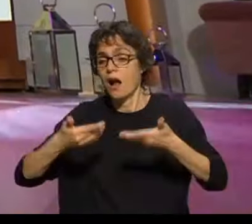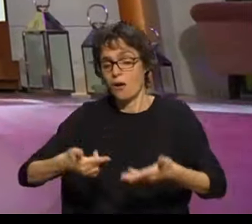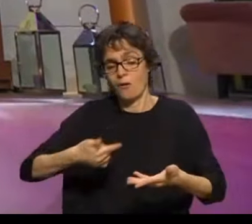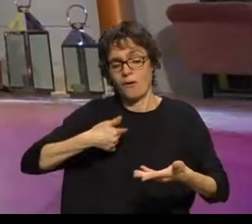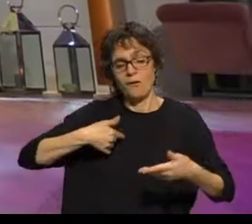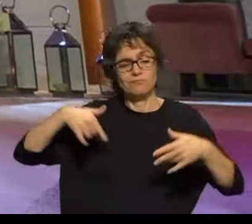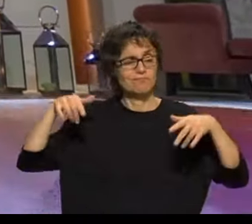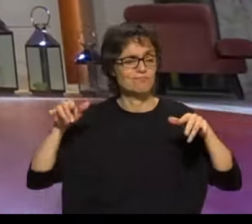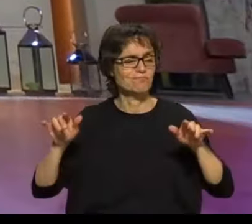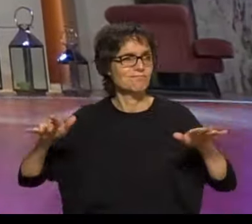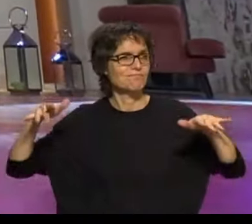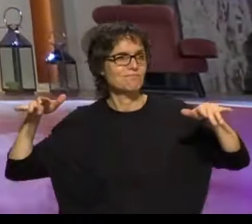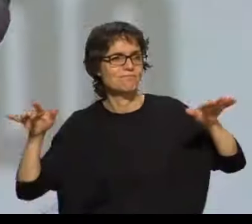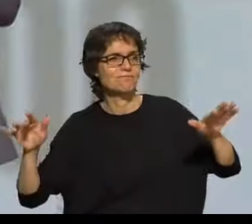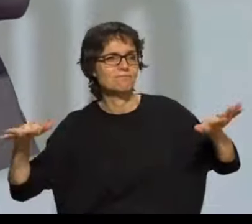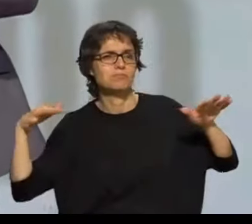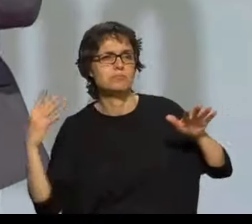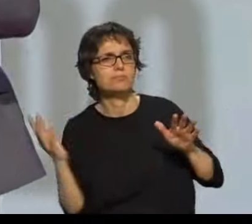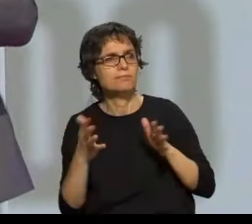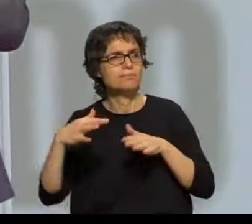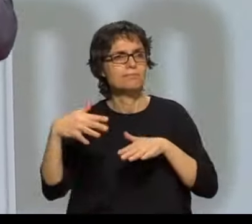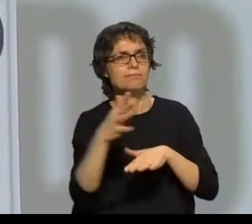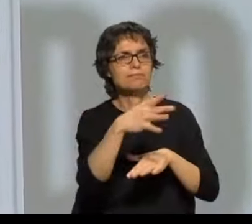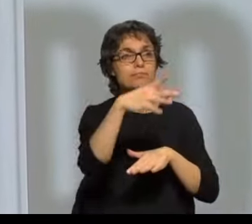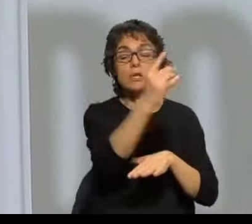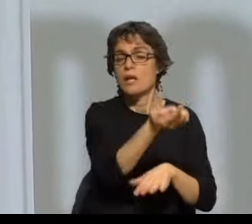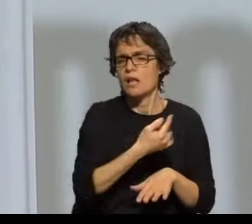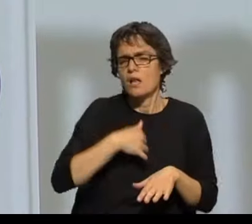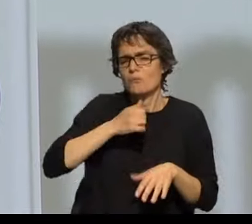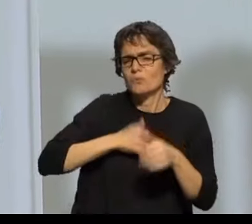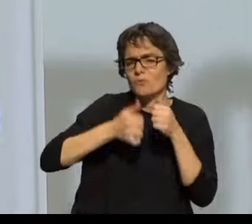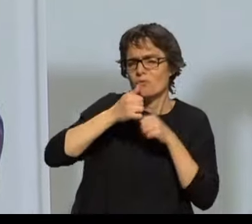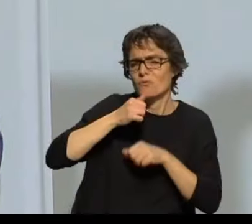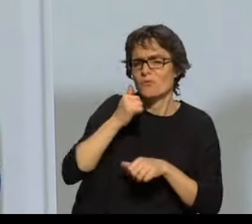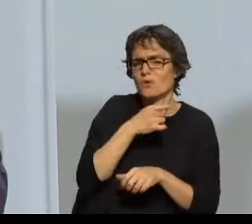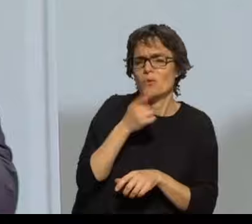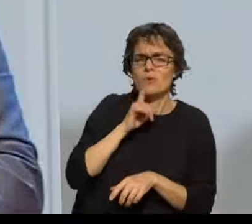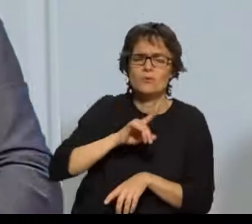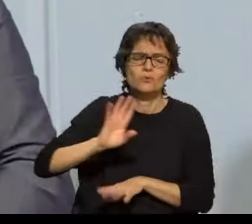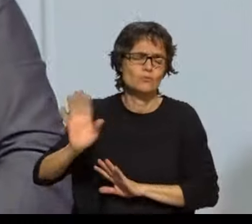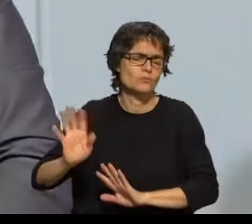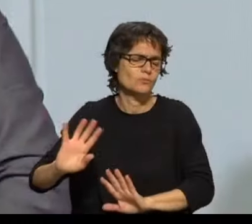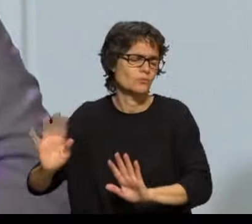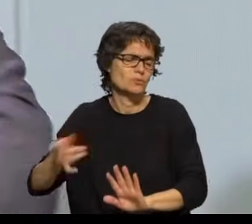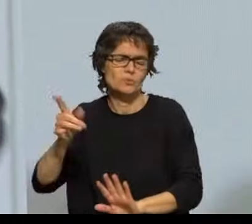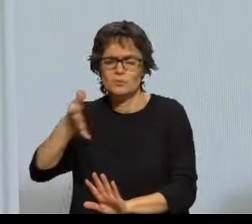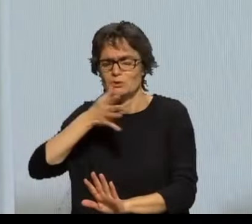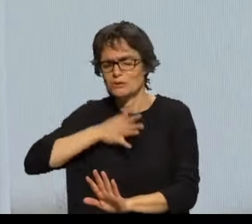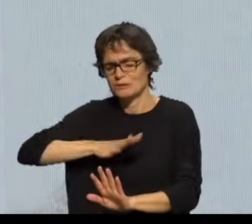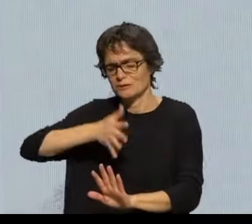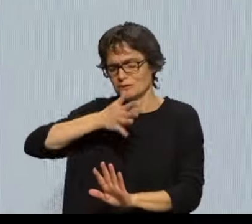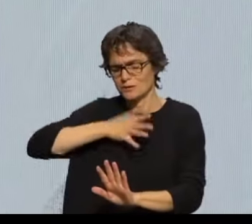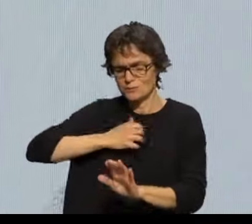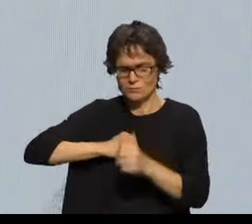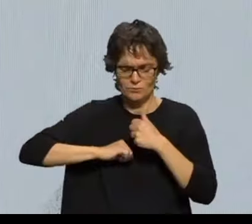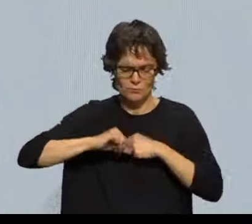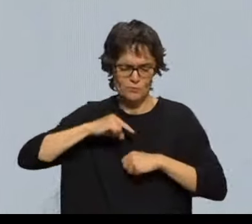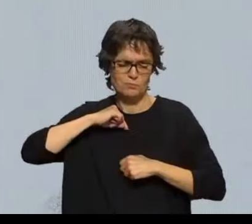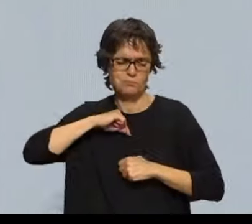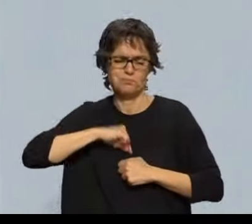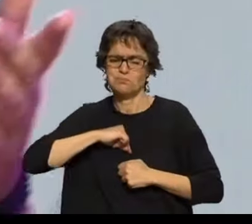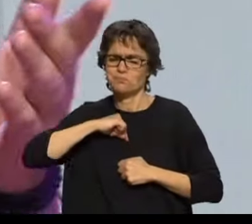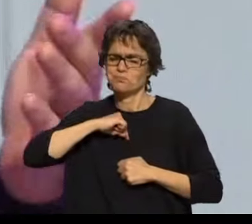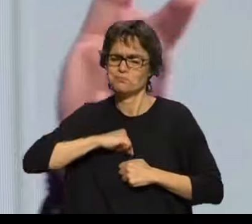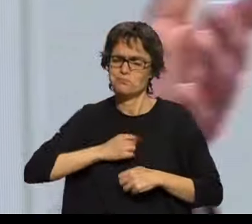vou mais sofrer Ficam marcas tão profundas, não vou esquecer Que eu fiz tudo